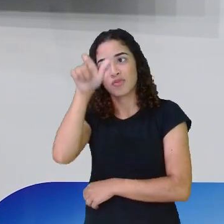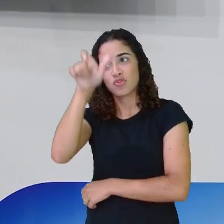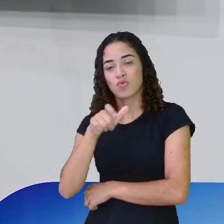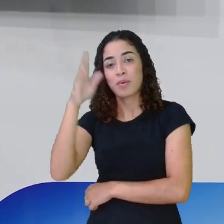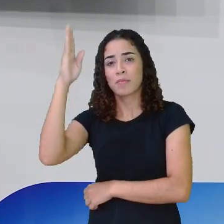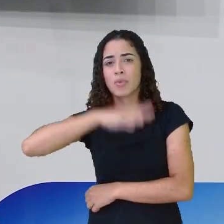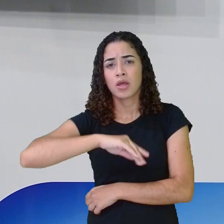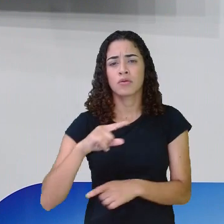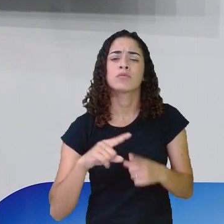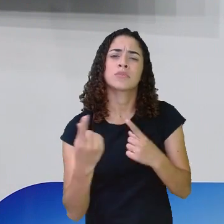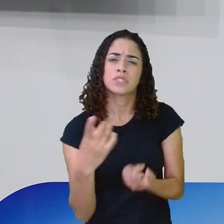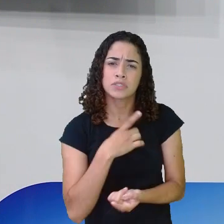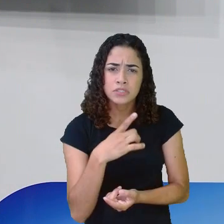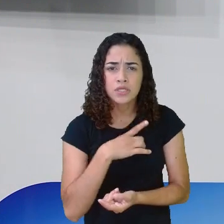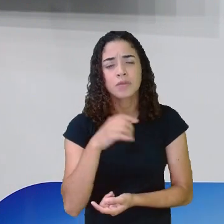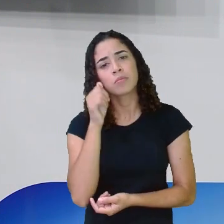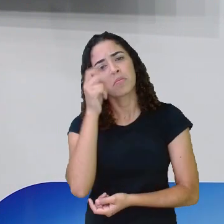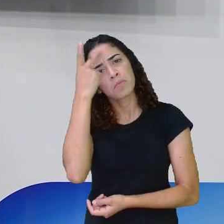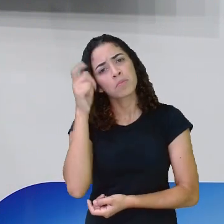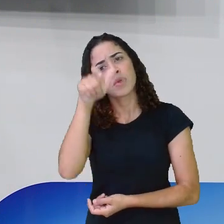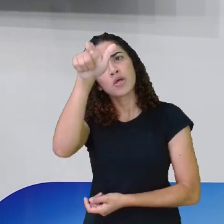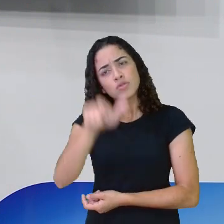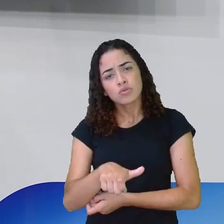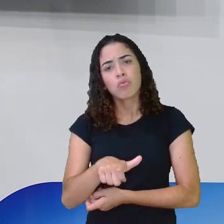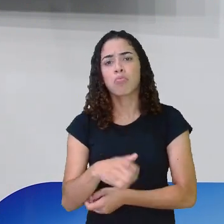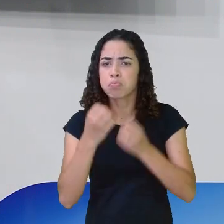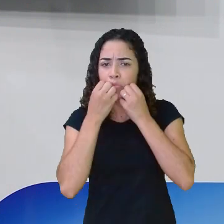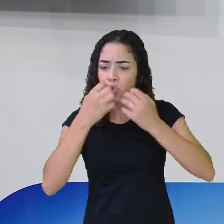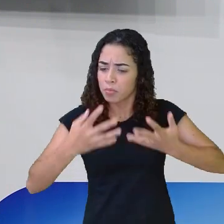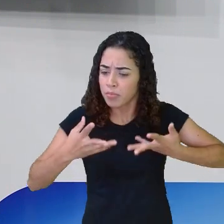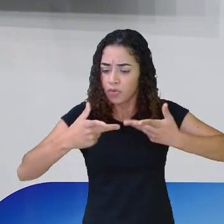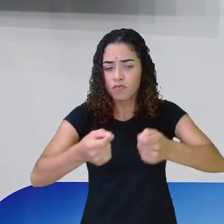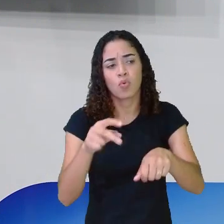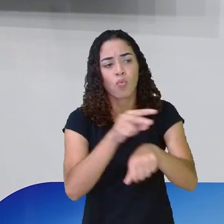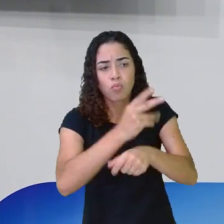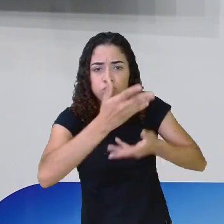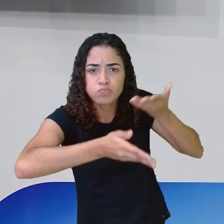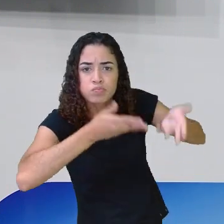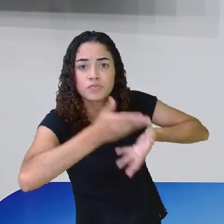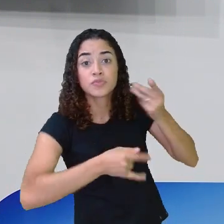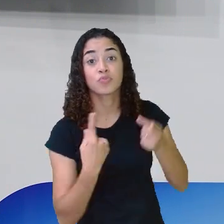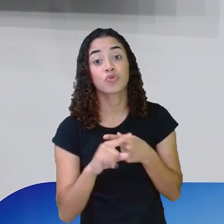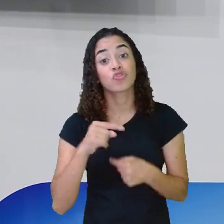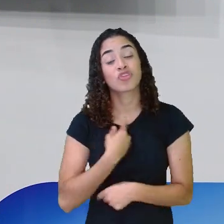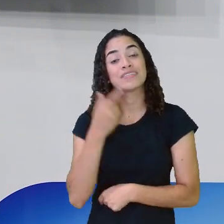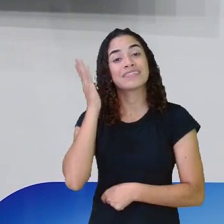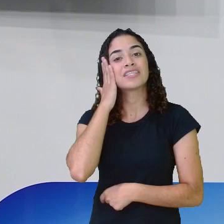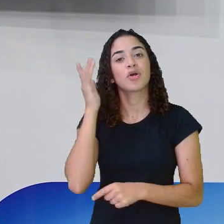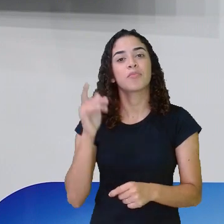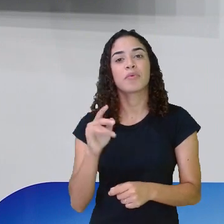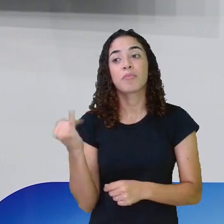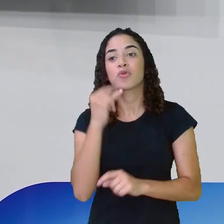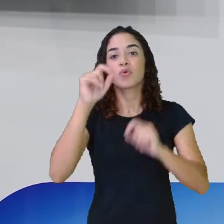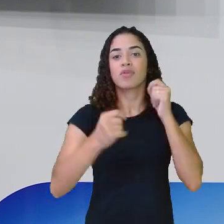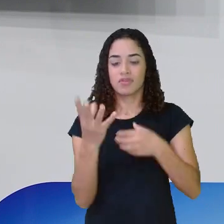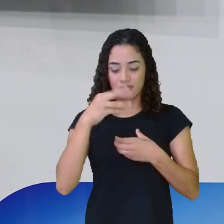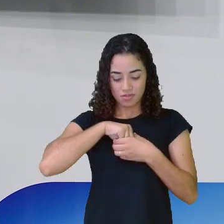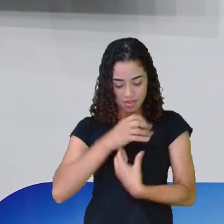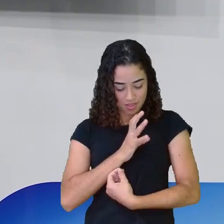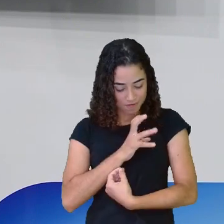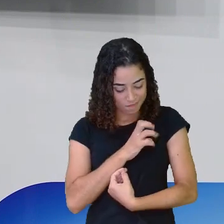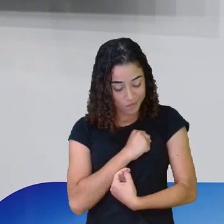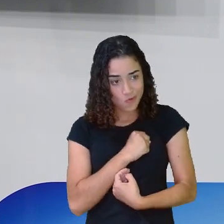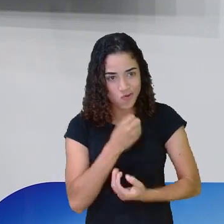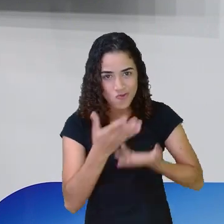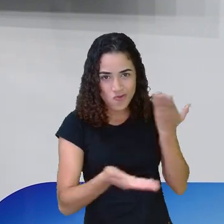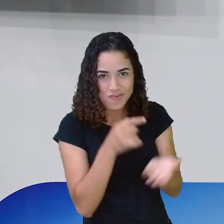realidade, eu conheço mesmo pessoas maravilhosas, não é? Que cuidam, porque a gente sabe que o que vale é o amor, não é? Então, se cuida de você com amor,